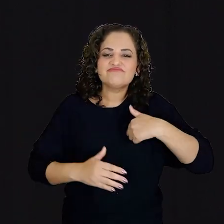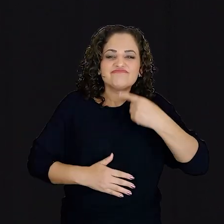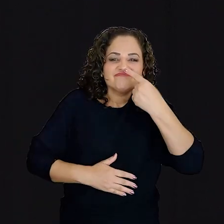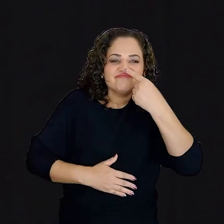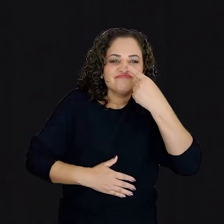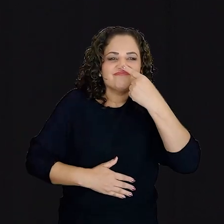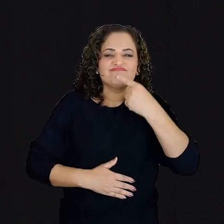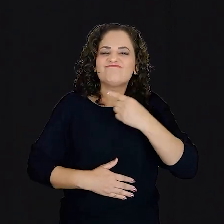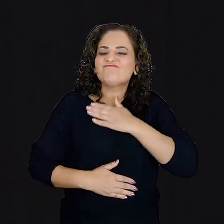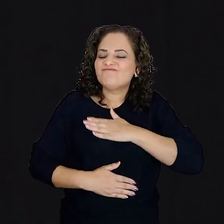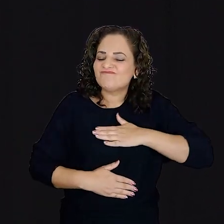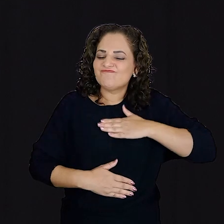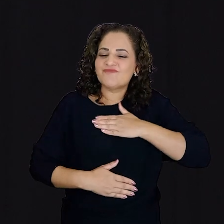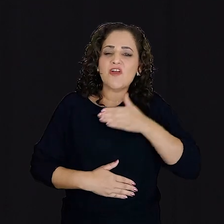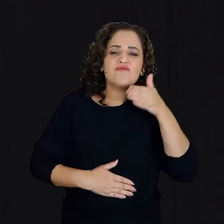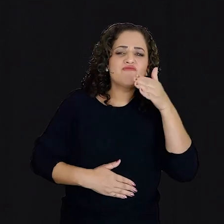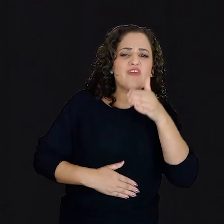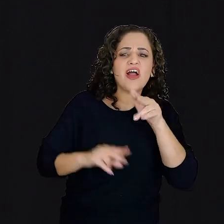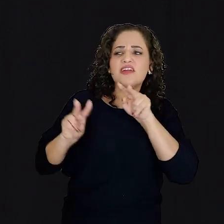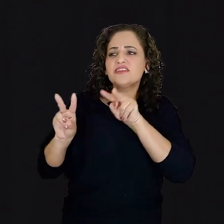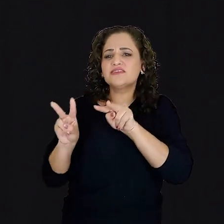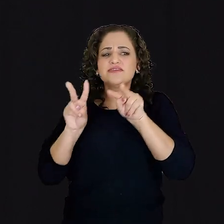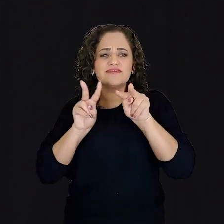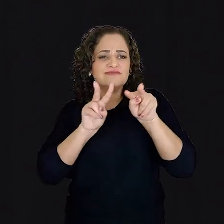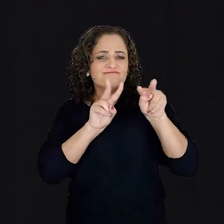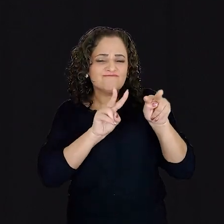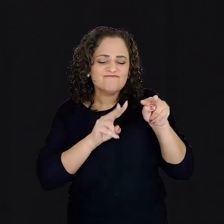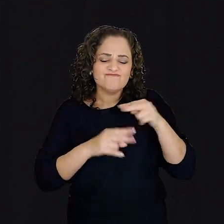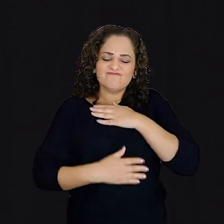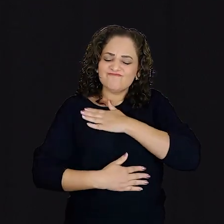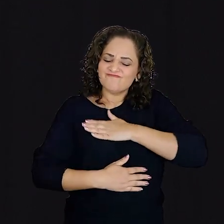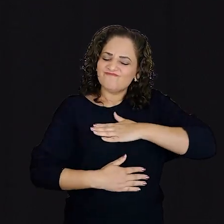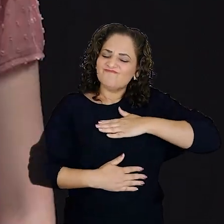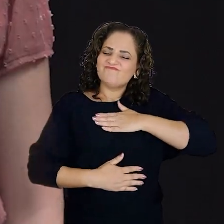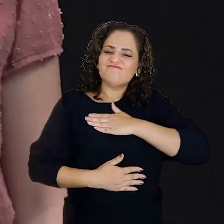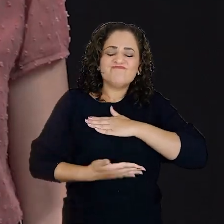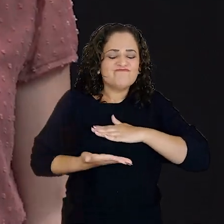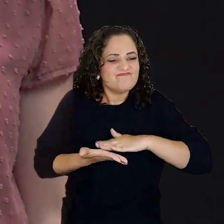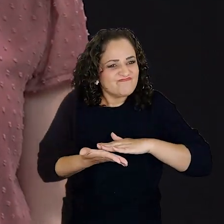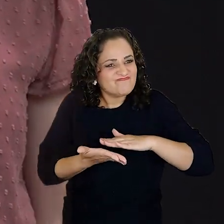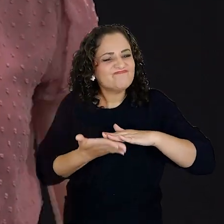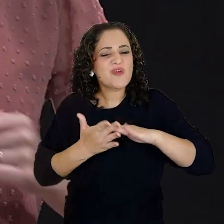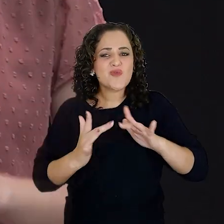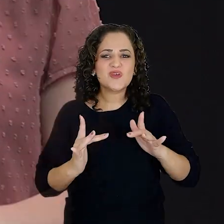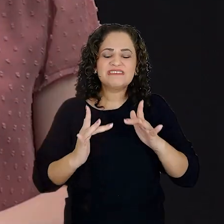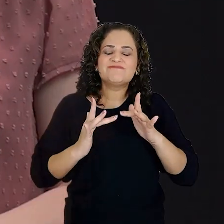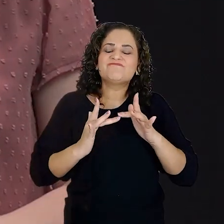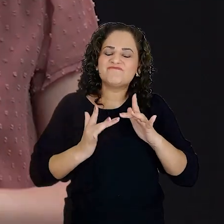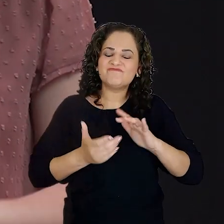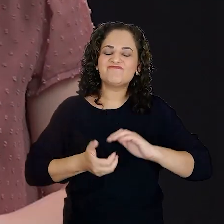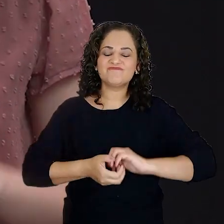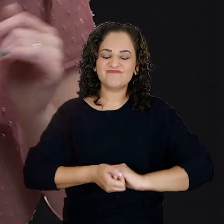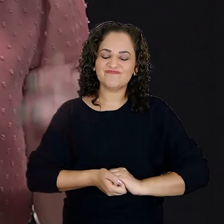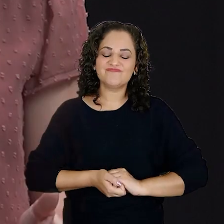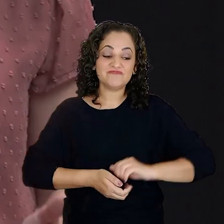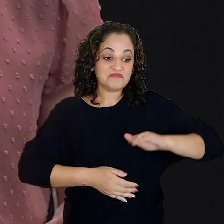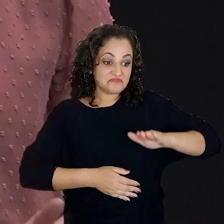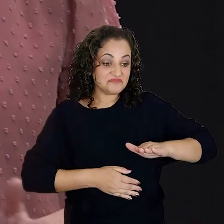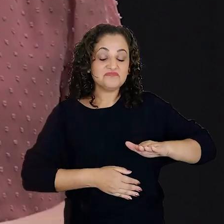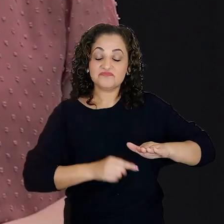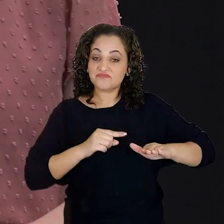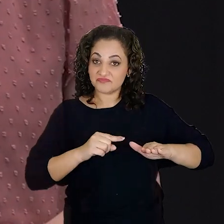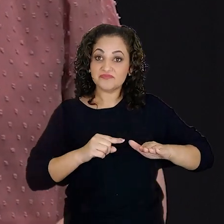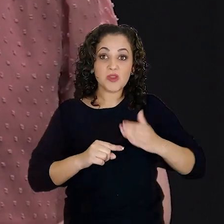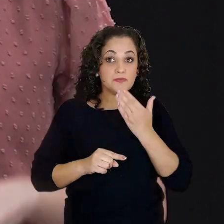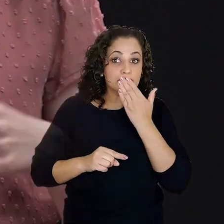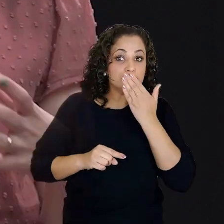ficava olhando, apreciando, contemplando. Era uma conexão para ela. Ainda criança, Chiquinha pediu e ganhou